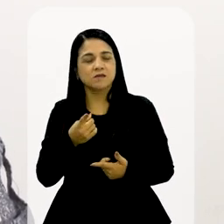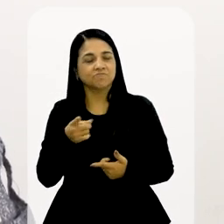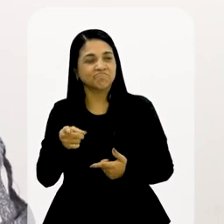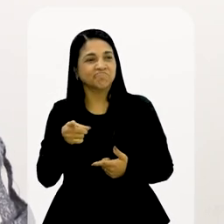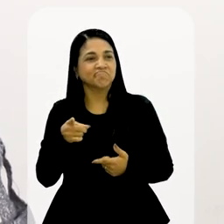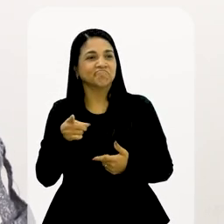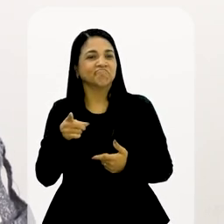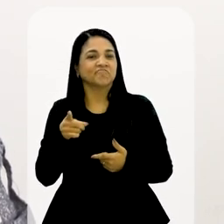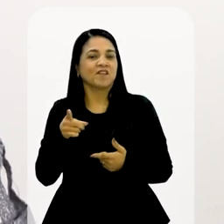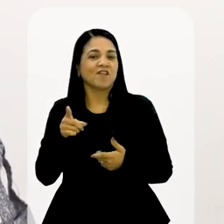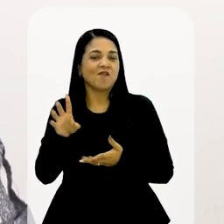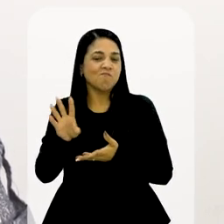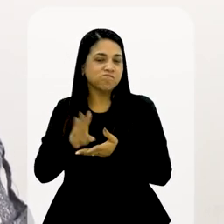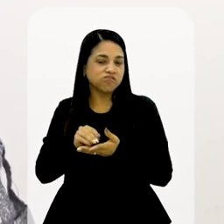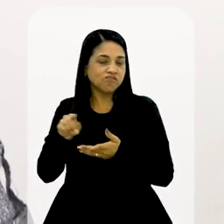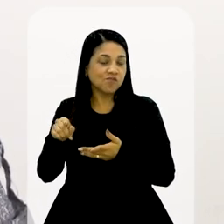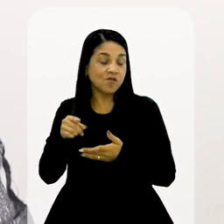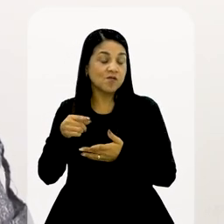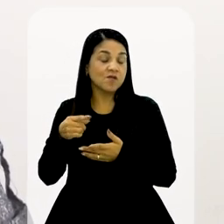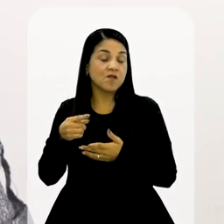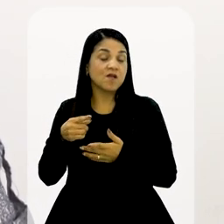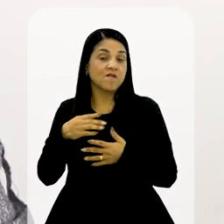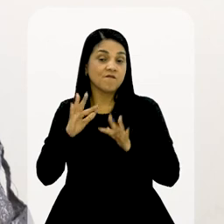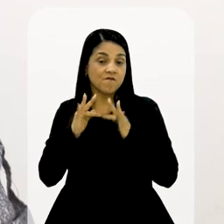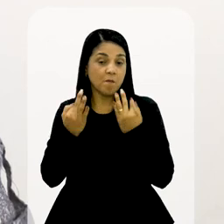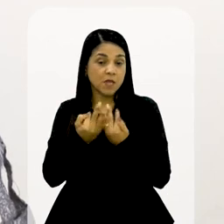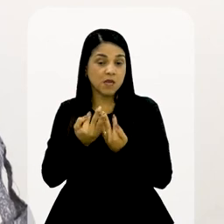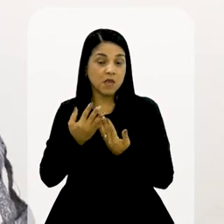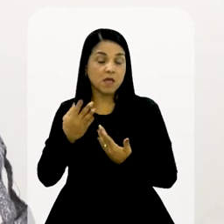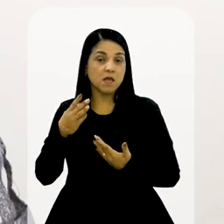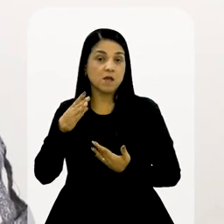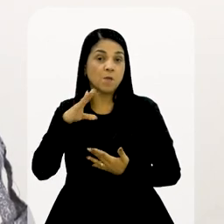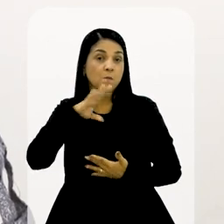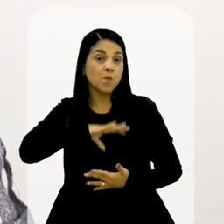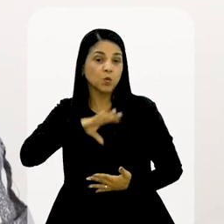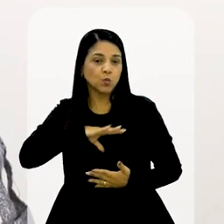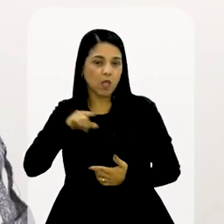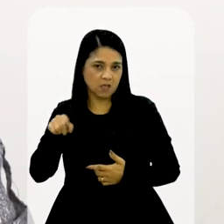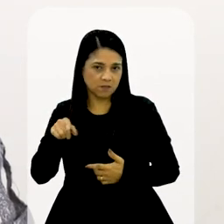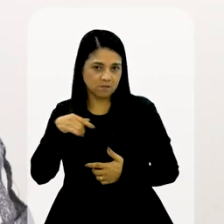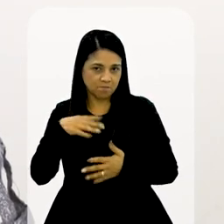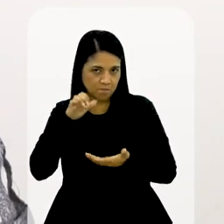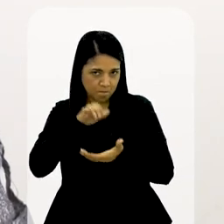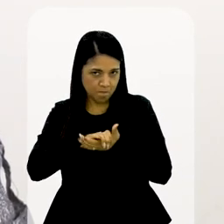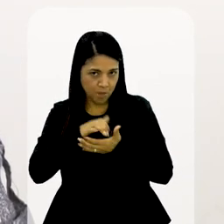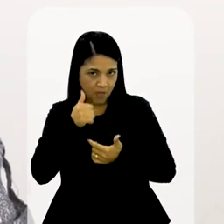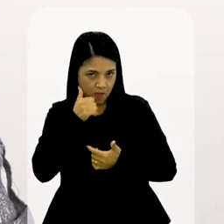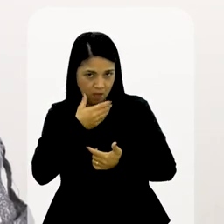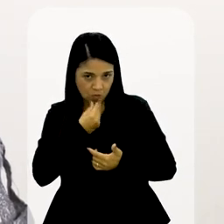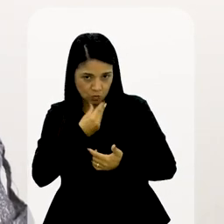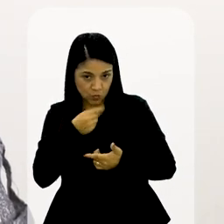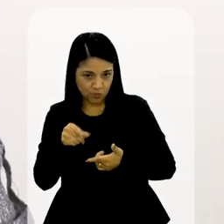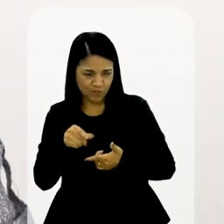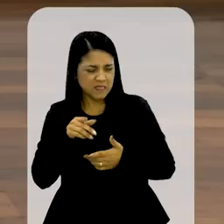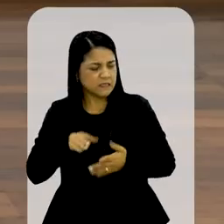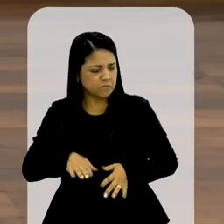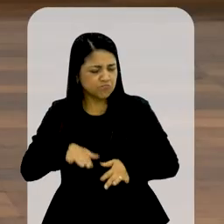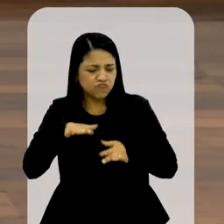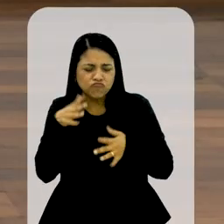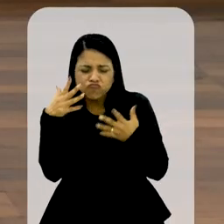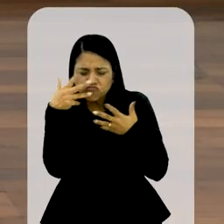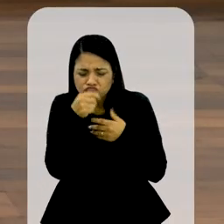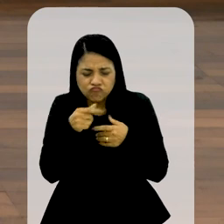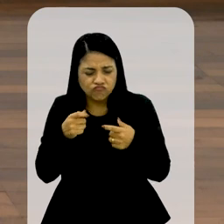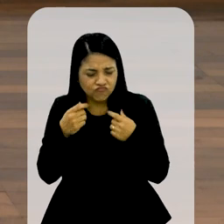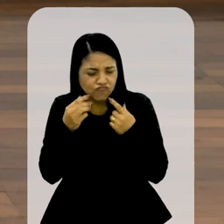a parte portuguesa do meu marido. Mas ela sempre foi uma criança bonitinha. E aí você